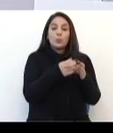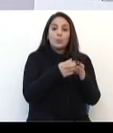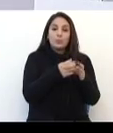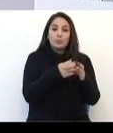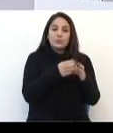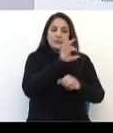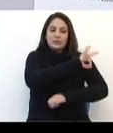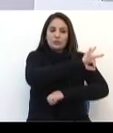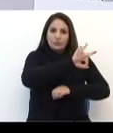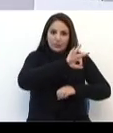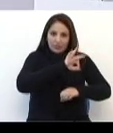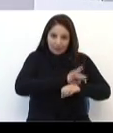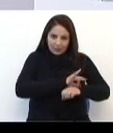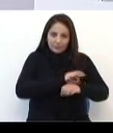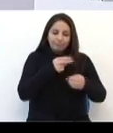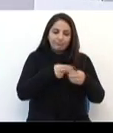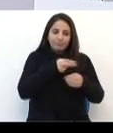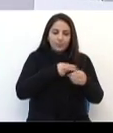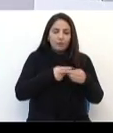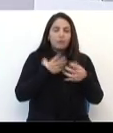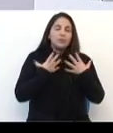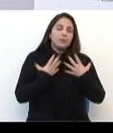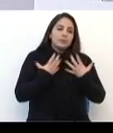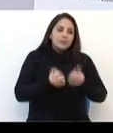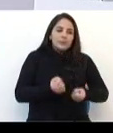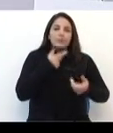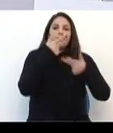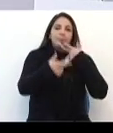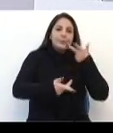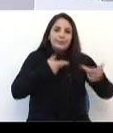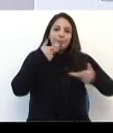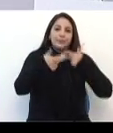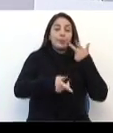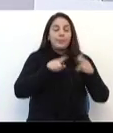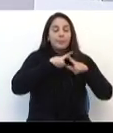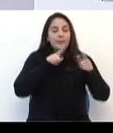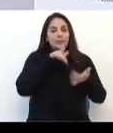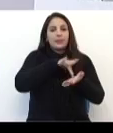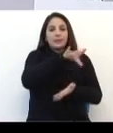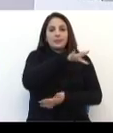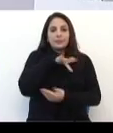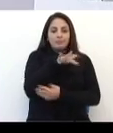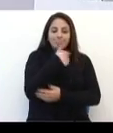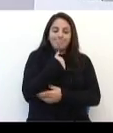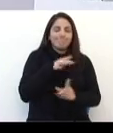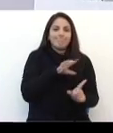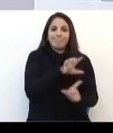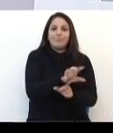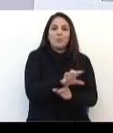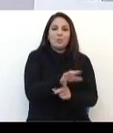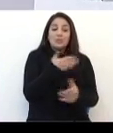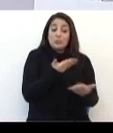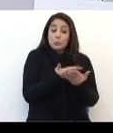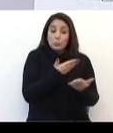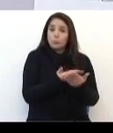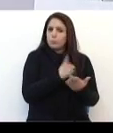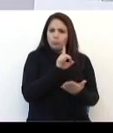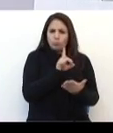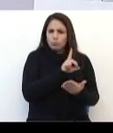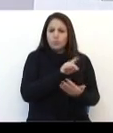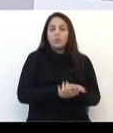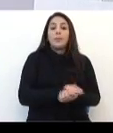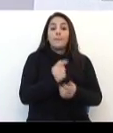que eu já estou cansado de usar esse termo e falar isso, mas é uma realidade. Não sou contra o estudo,